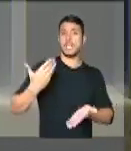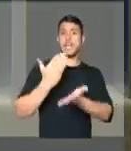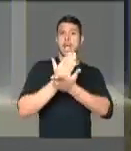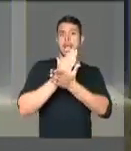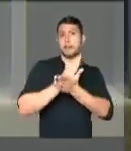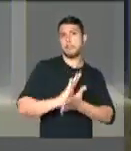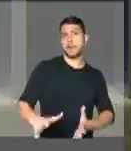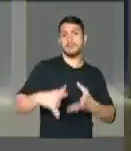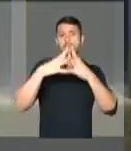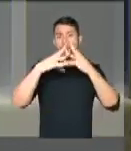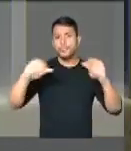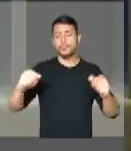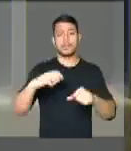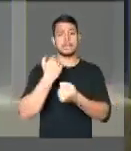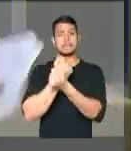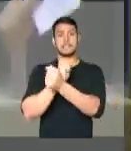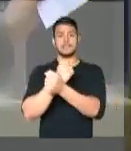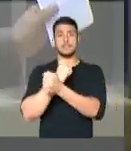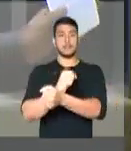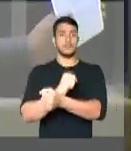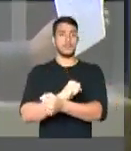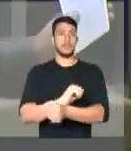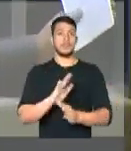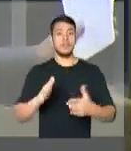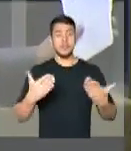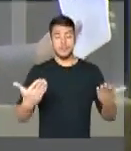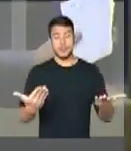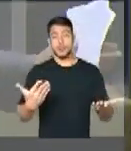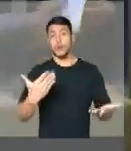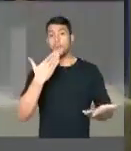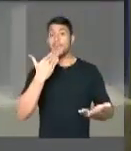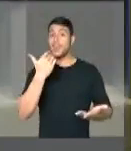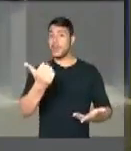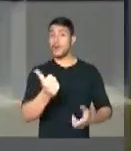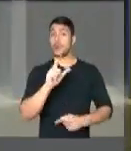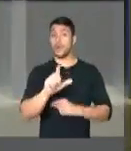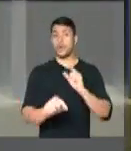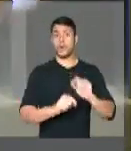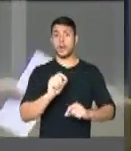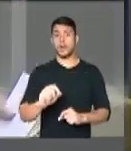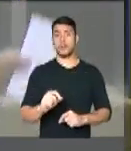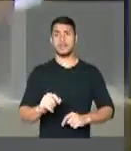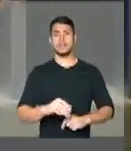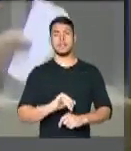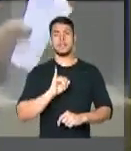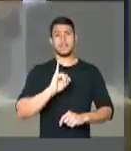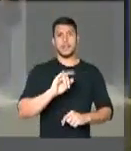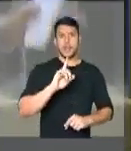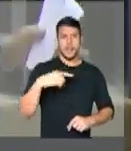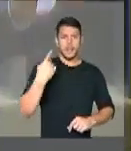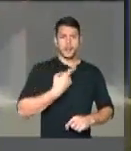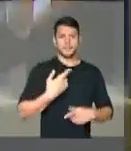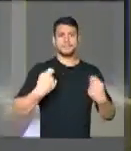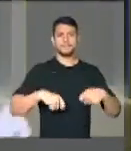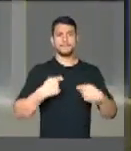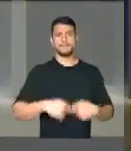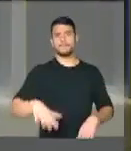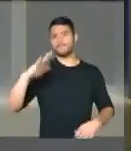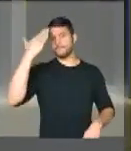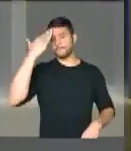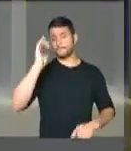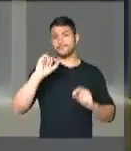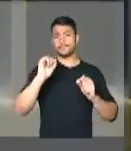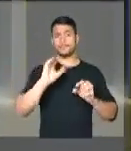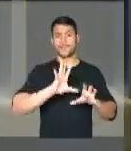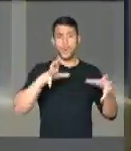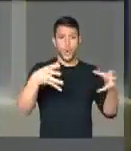o ranço dessa escravidão. E nada mais correto e justo de que se começar reconhecendo o direito das